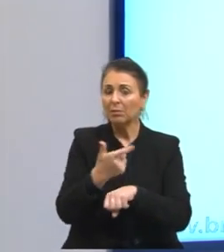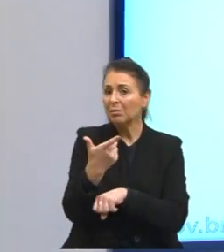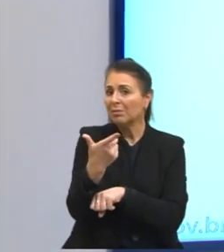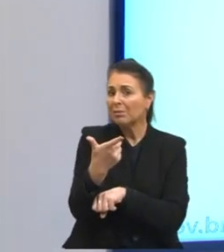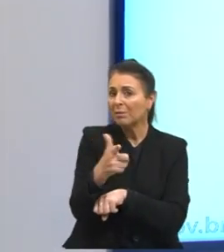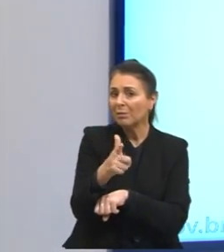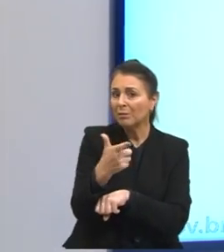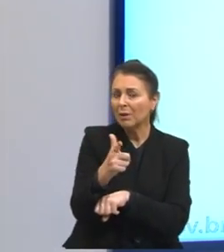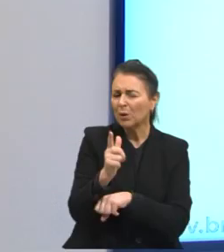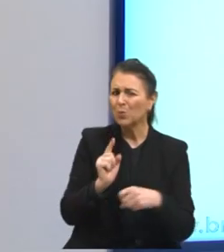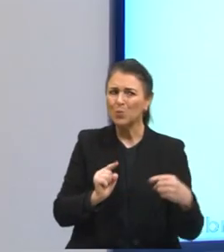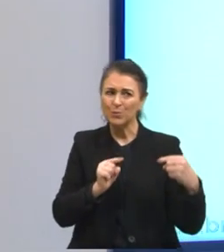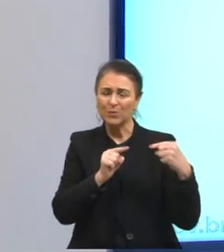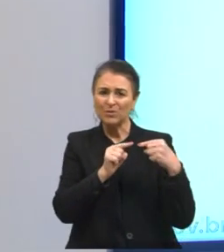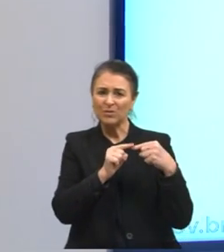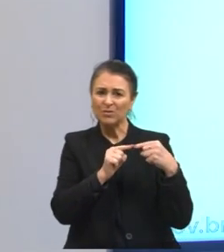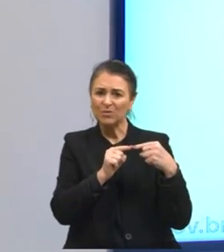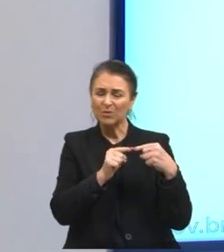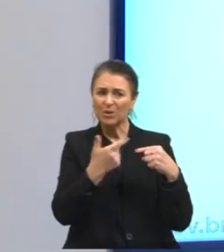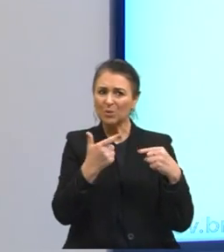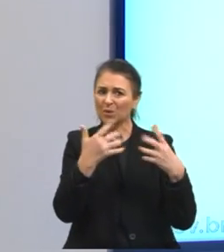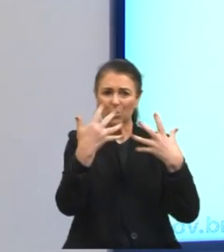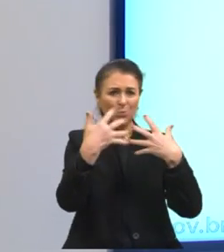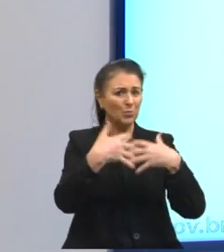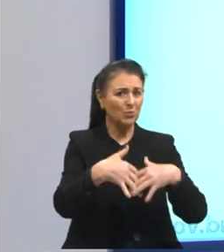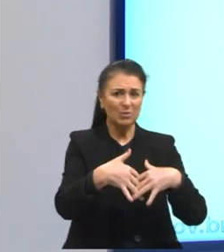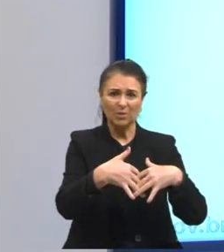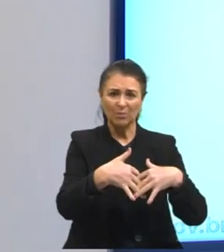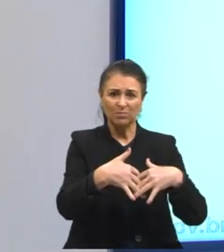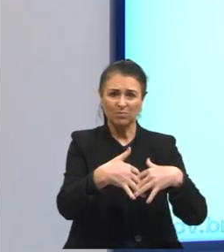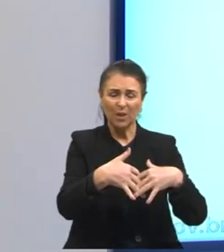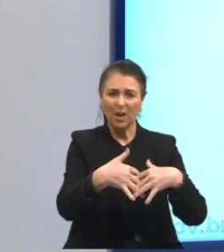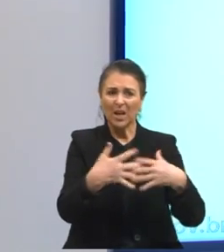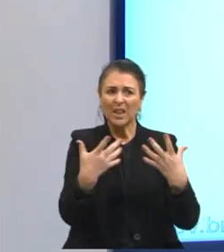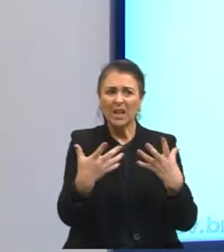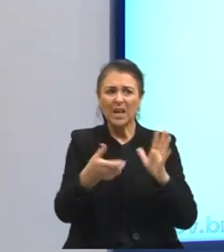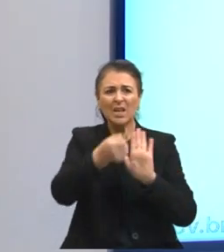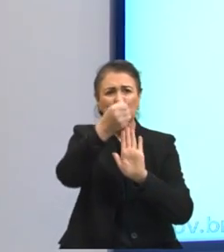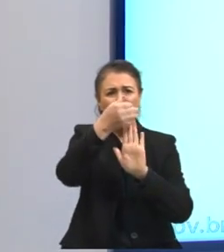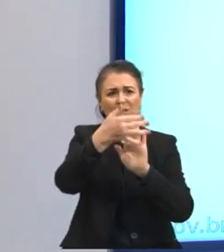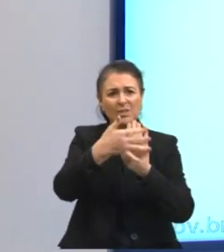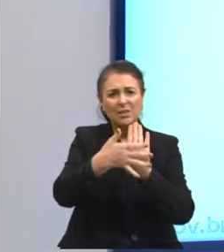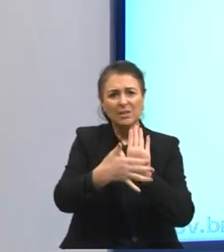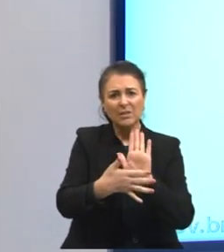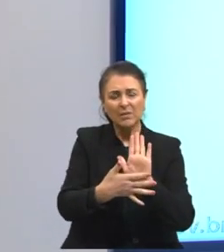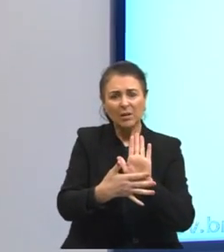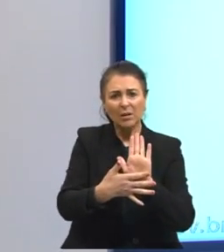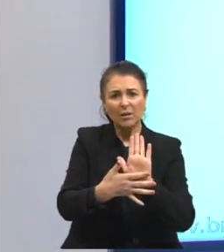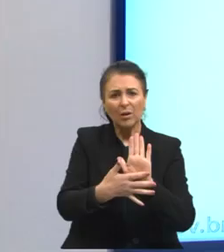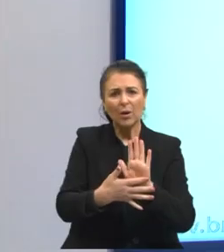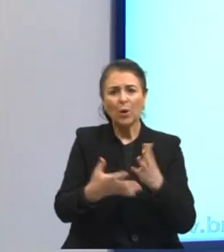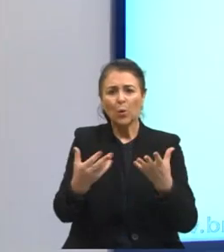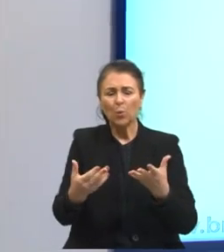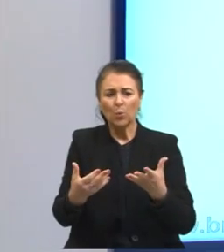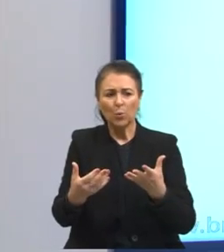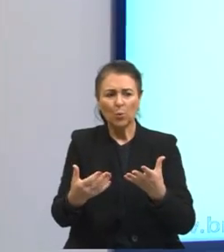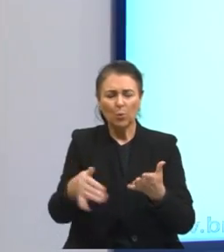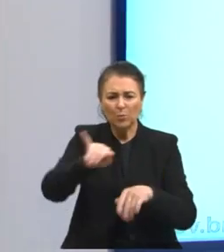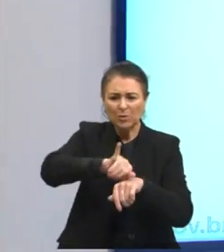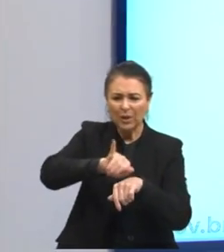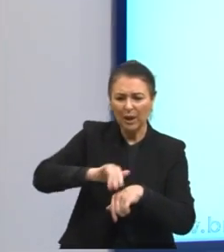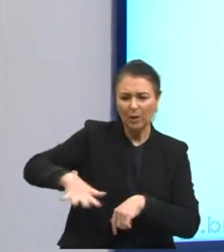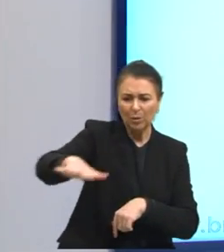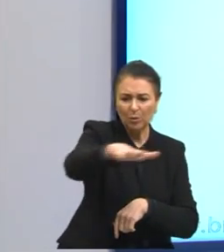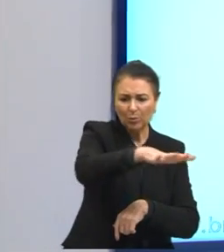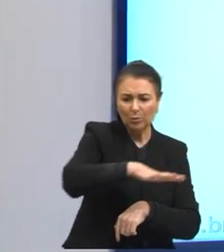o objetivo, não tem como função o objetivo de descrever a objetificação do ambiente. Porque se